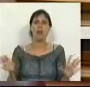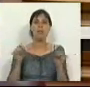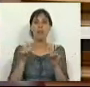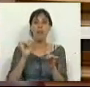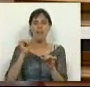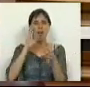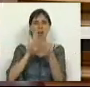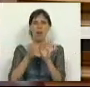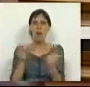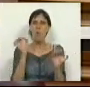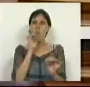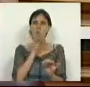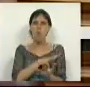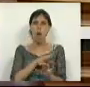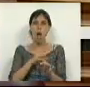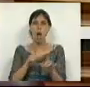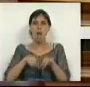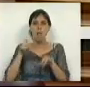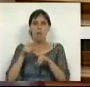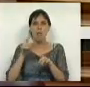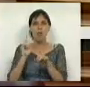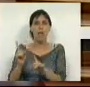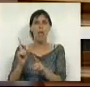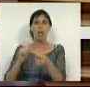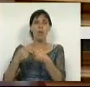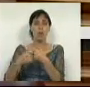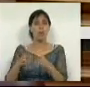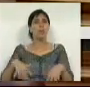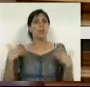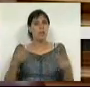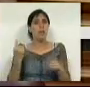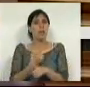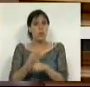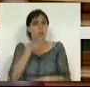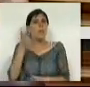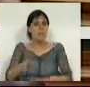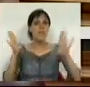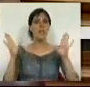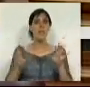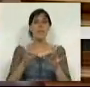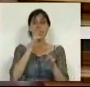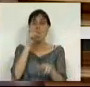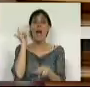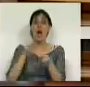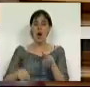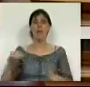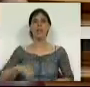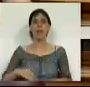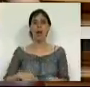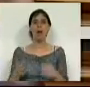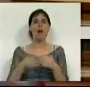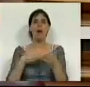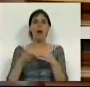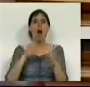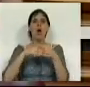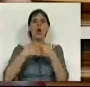essa vossa incoerência e esse vosso refúgio na concertação social tem que se lhe diga. Sr. Deputado, quando é para cortar salários não há a